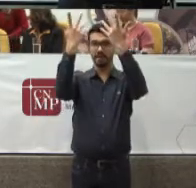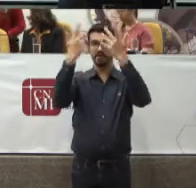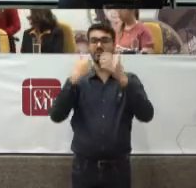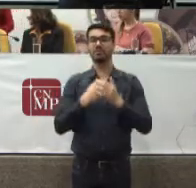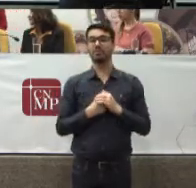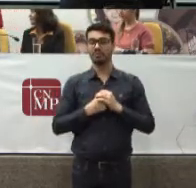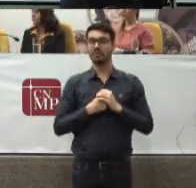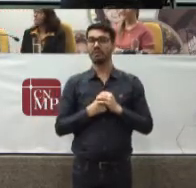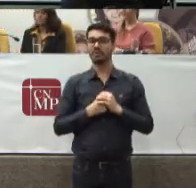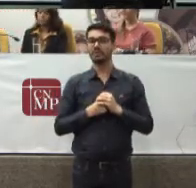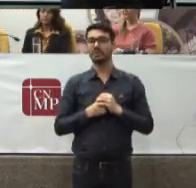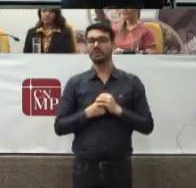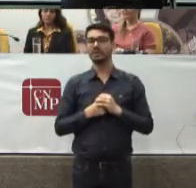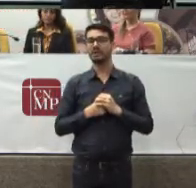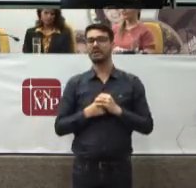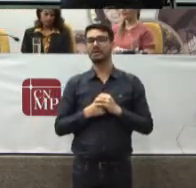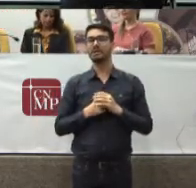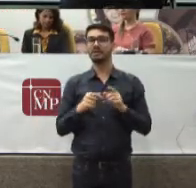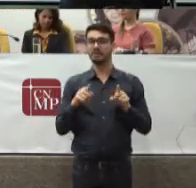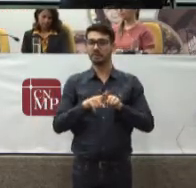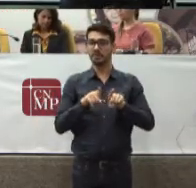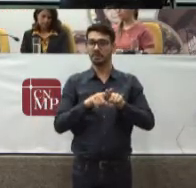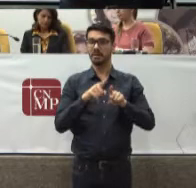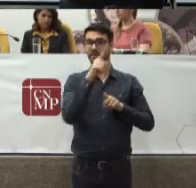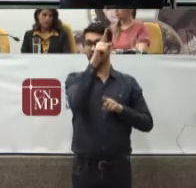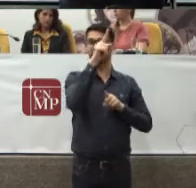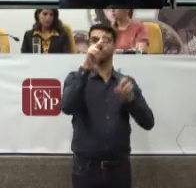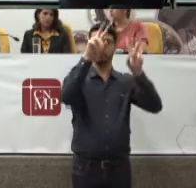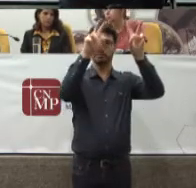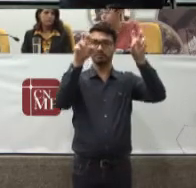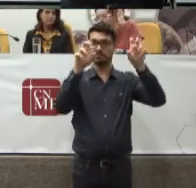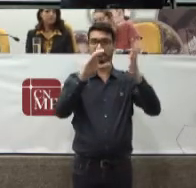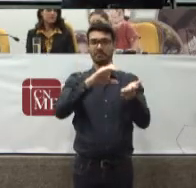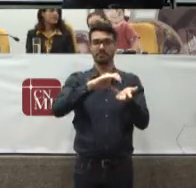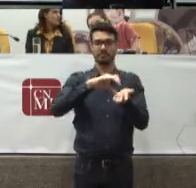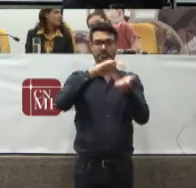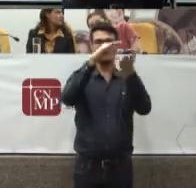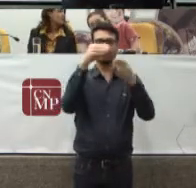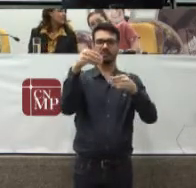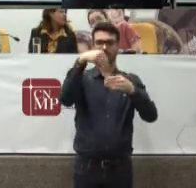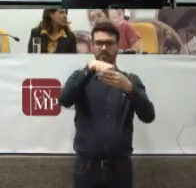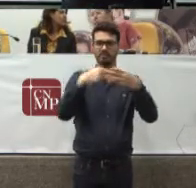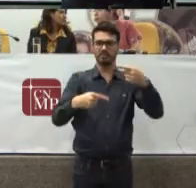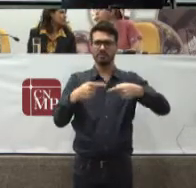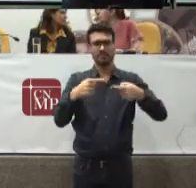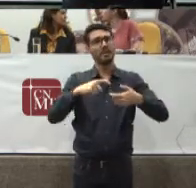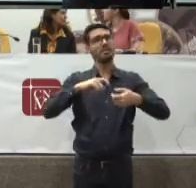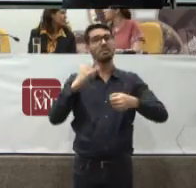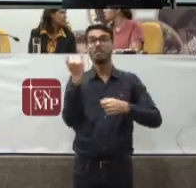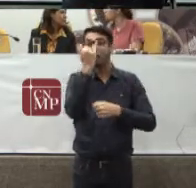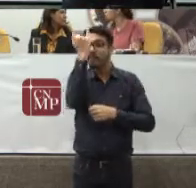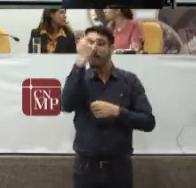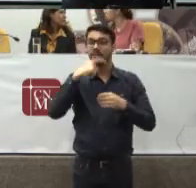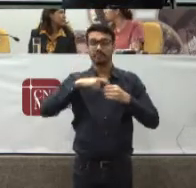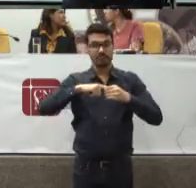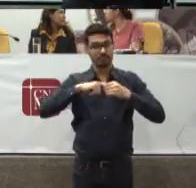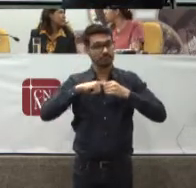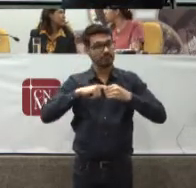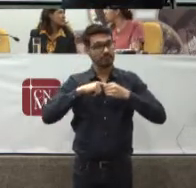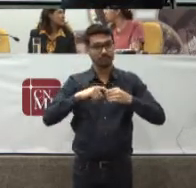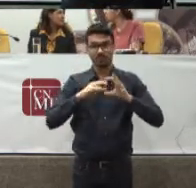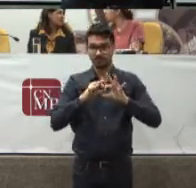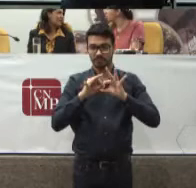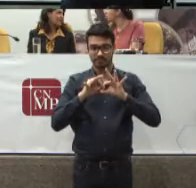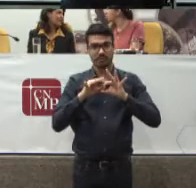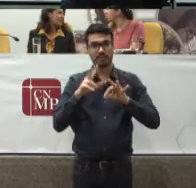Sua colega Também está à frente Desse tema Lá no Conselho Então eu acho Que isso é importante Estejamos irmanados Na luta Para a